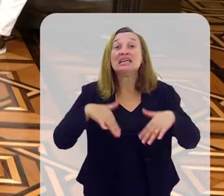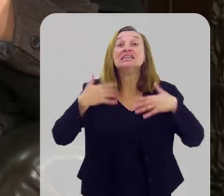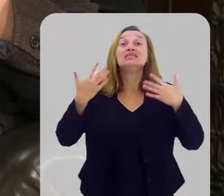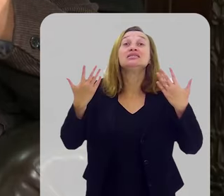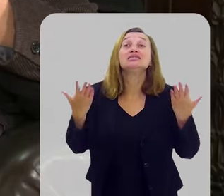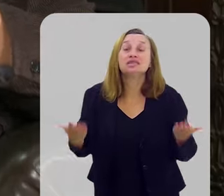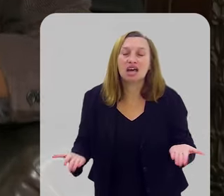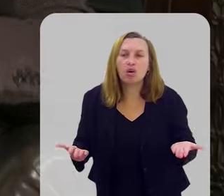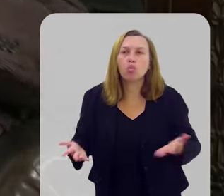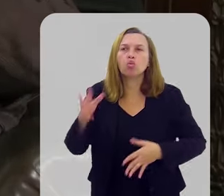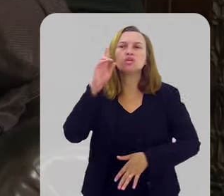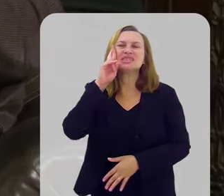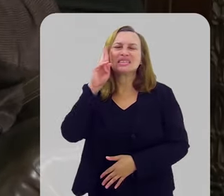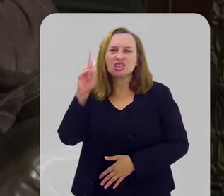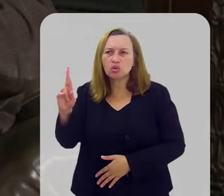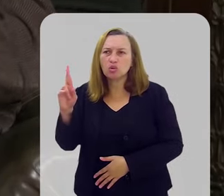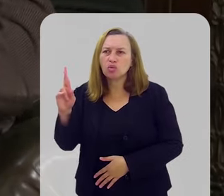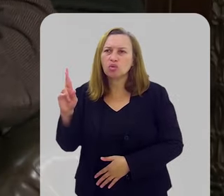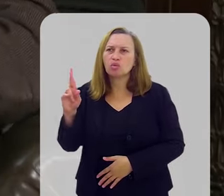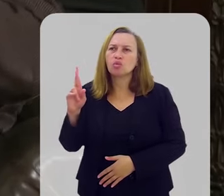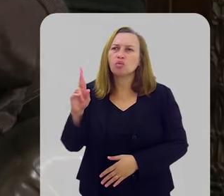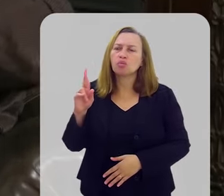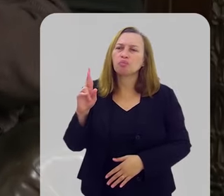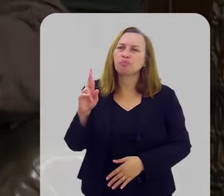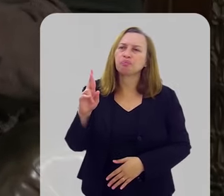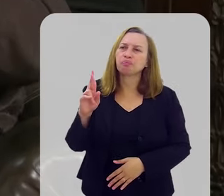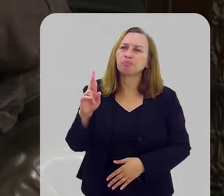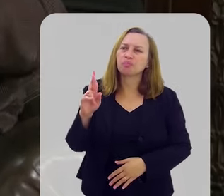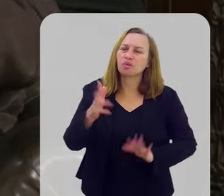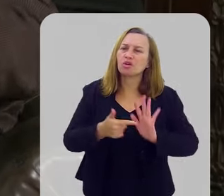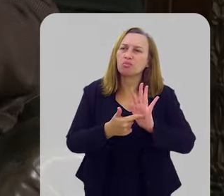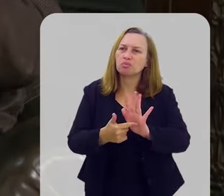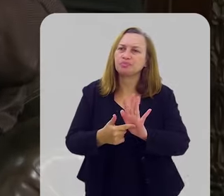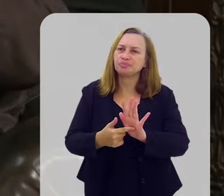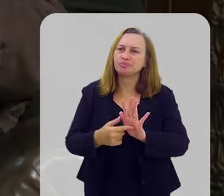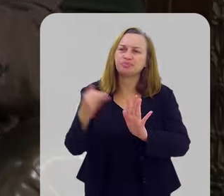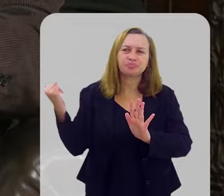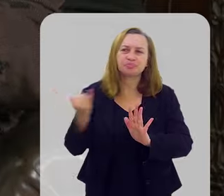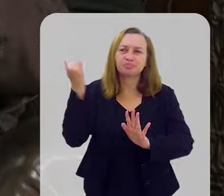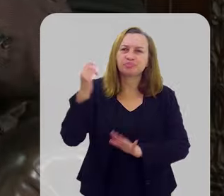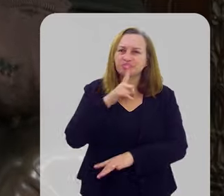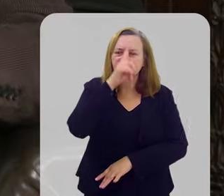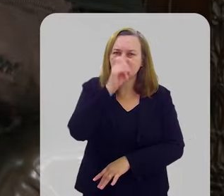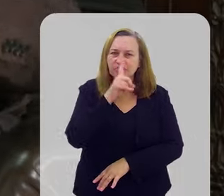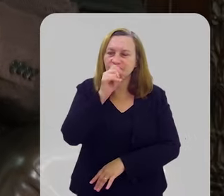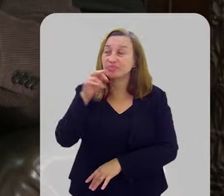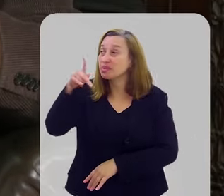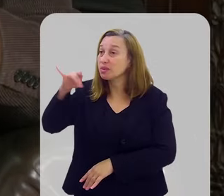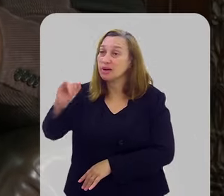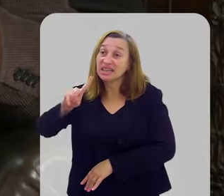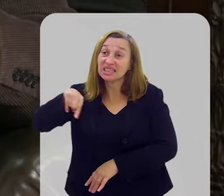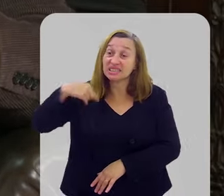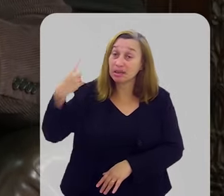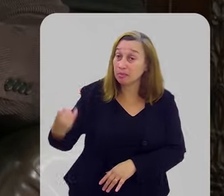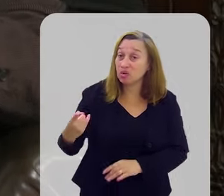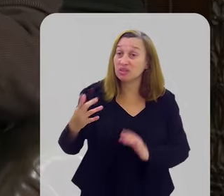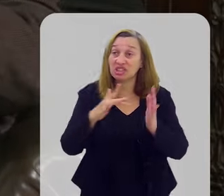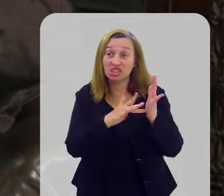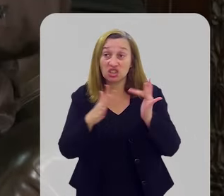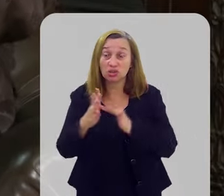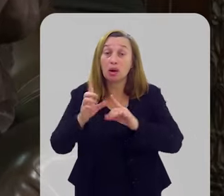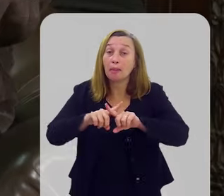Então, o senhor faz a importância de mostrar que o sacrifício do pai, que mais tarde vai ser em Jesus,